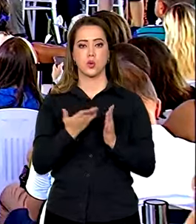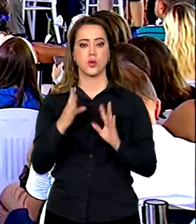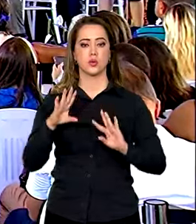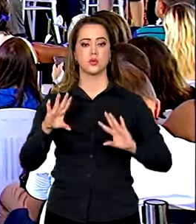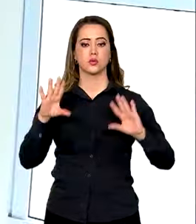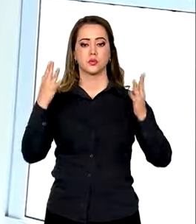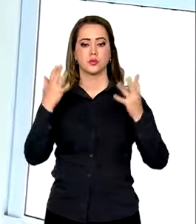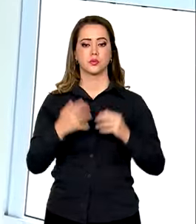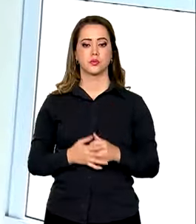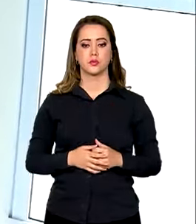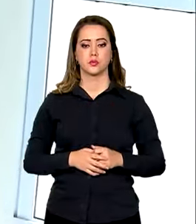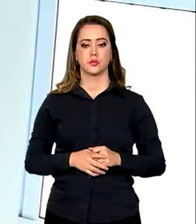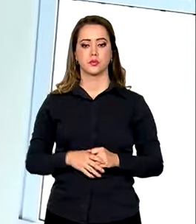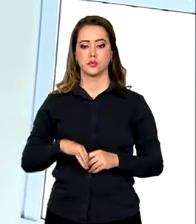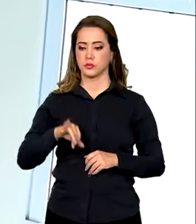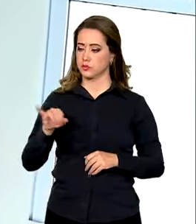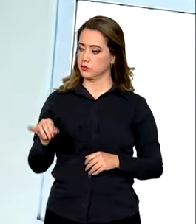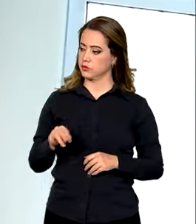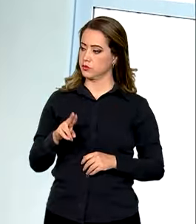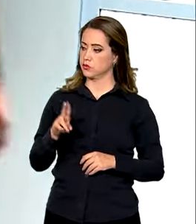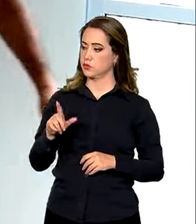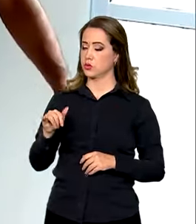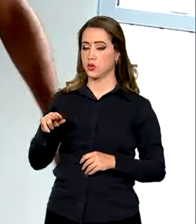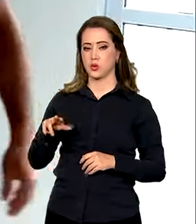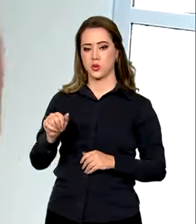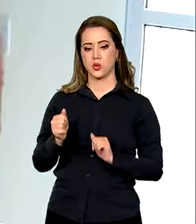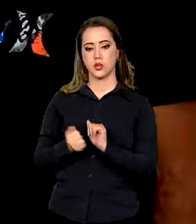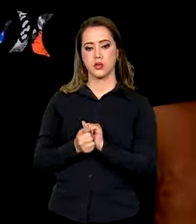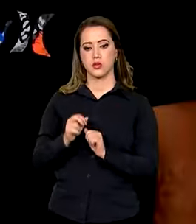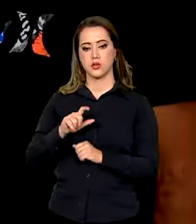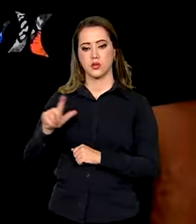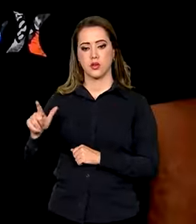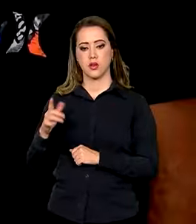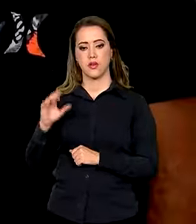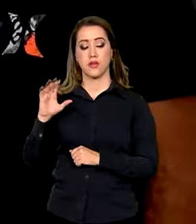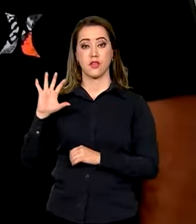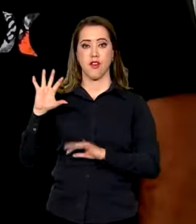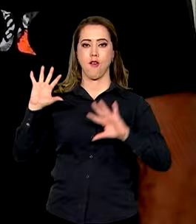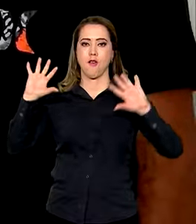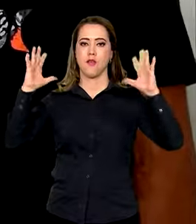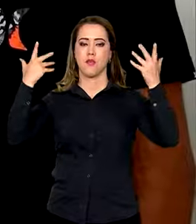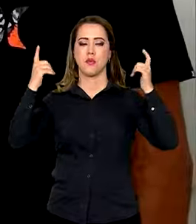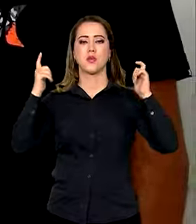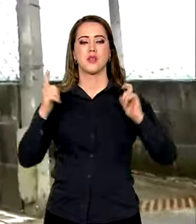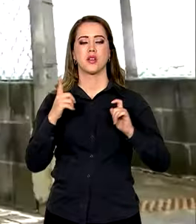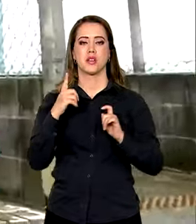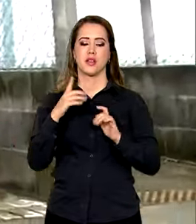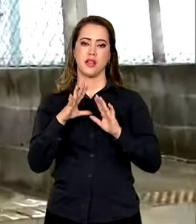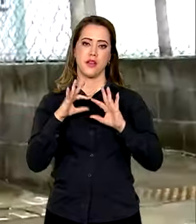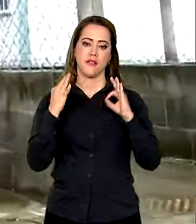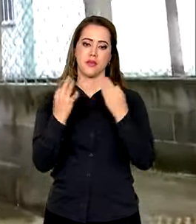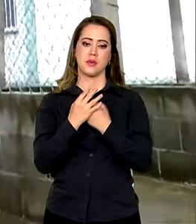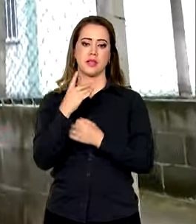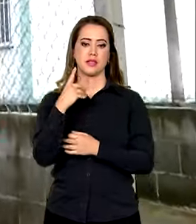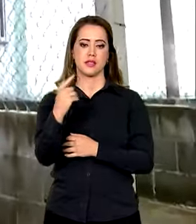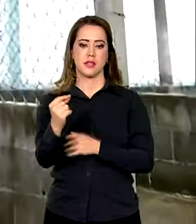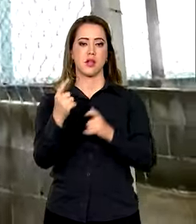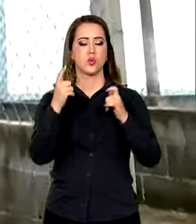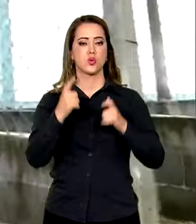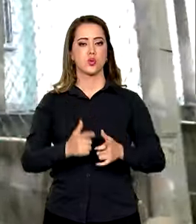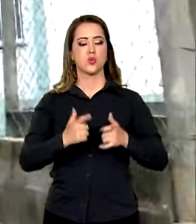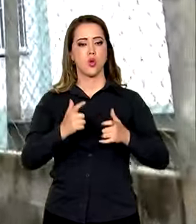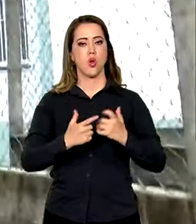no evento. Juliana e Rafael comemoram a saída da família de uma palafita para um apartamento em São